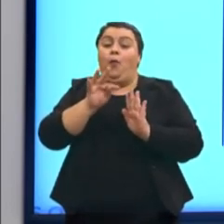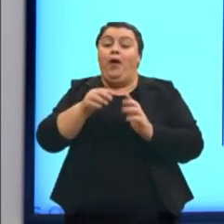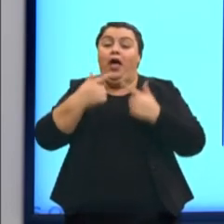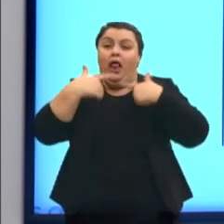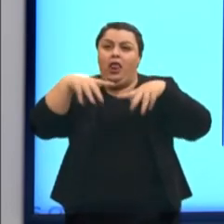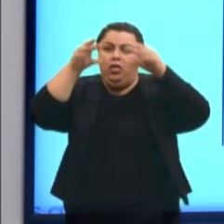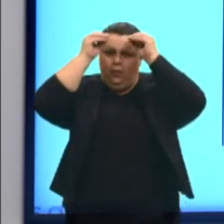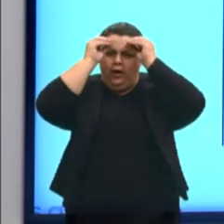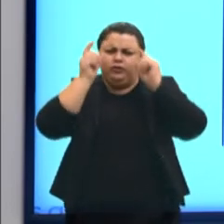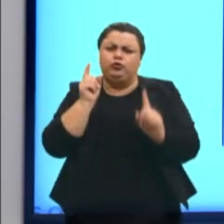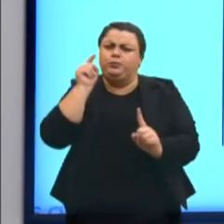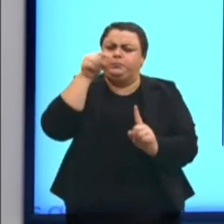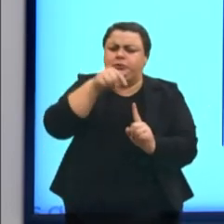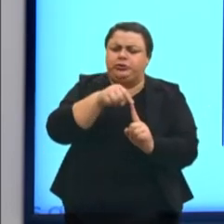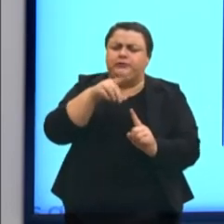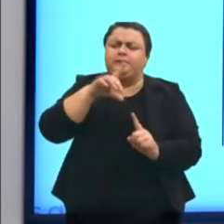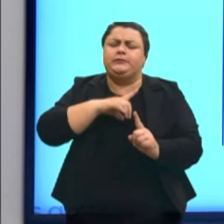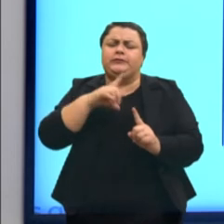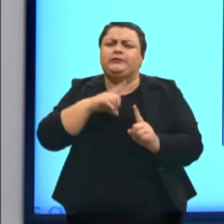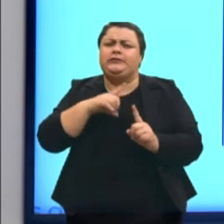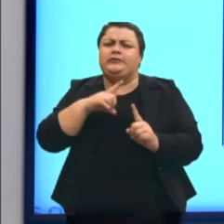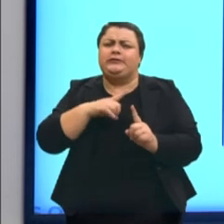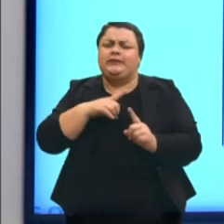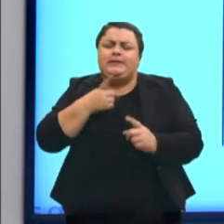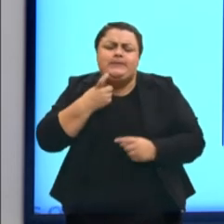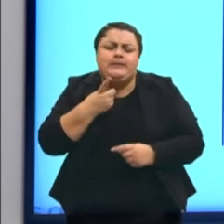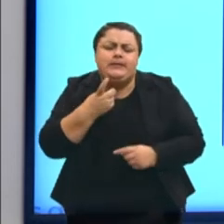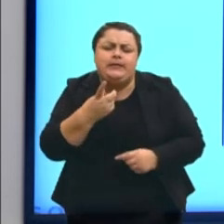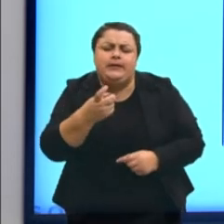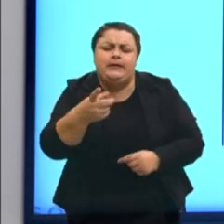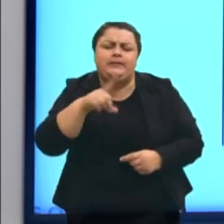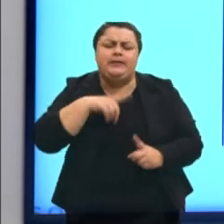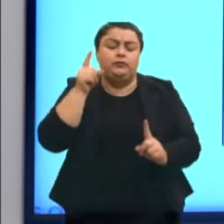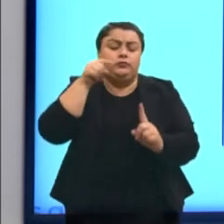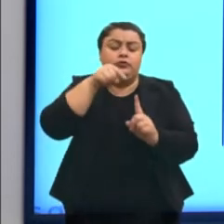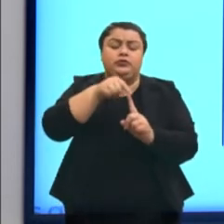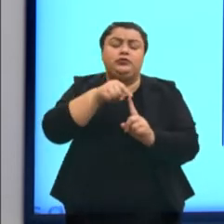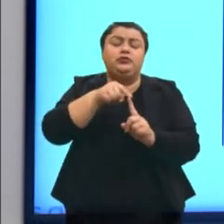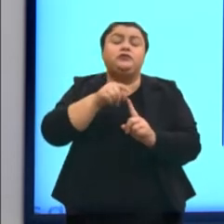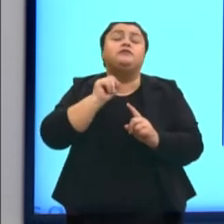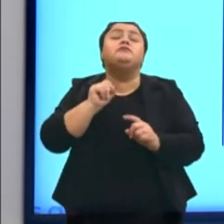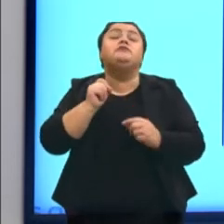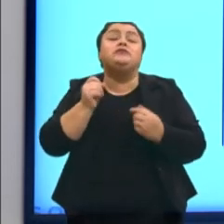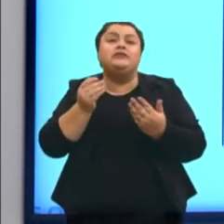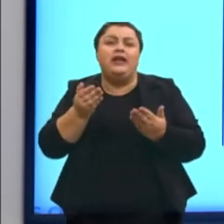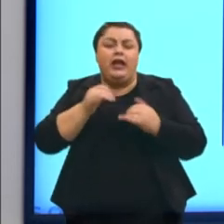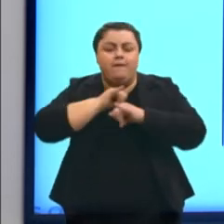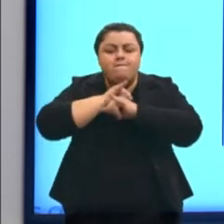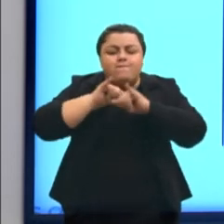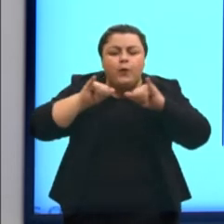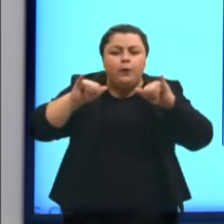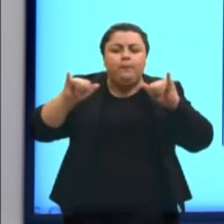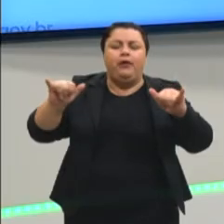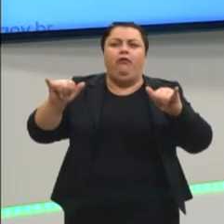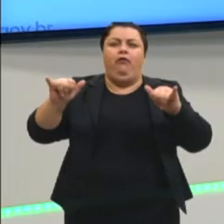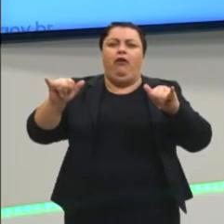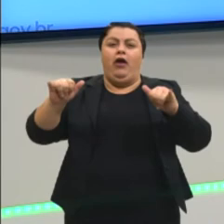que vai ter interesse, ela vai ter objetivo de informar,